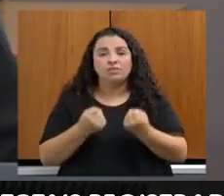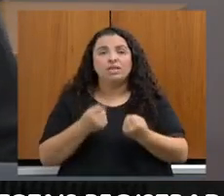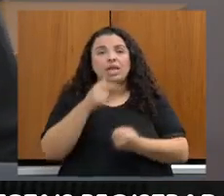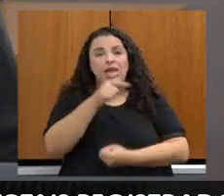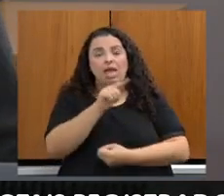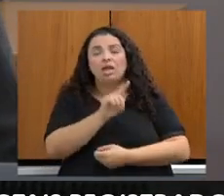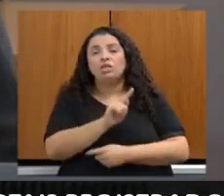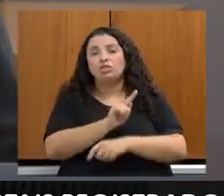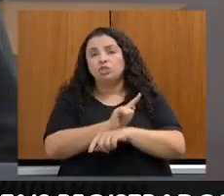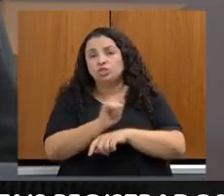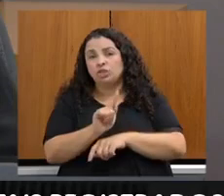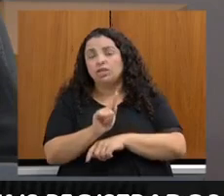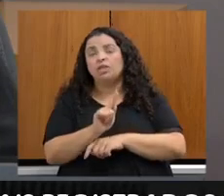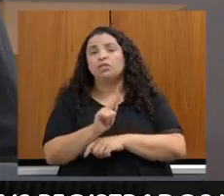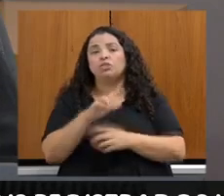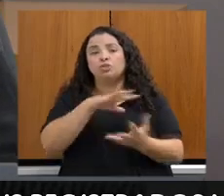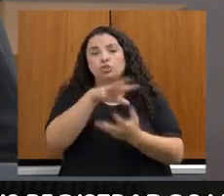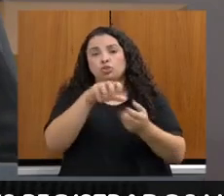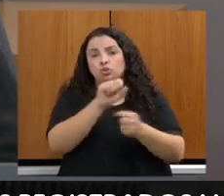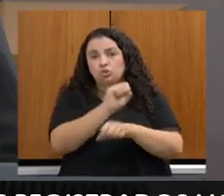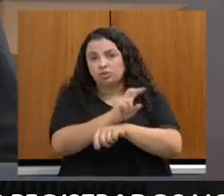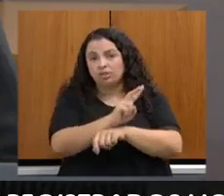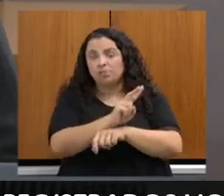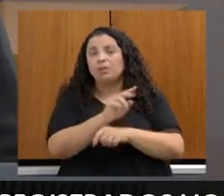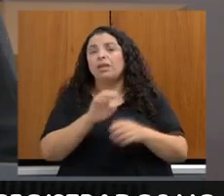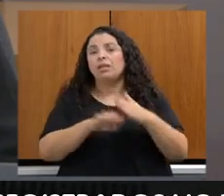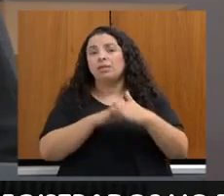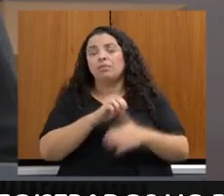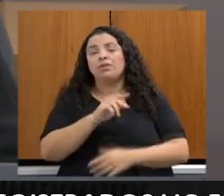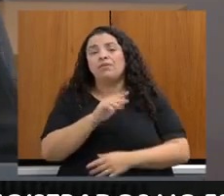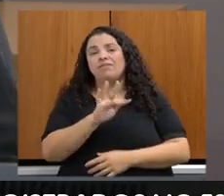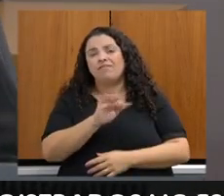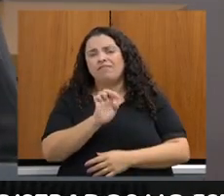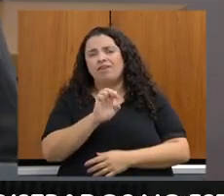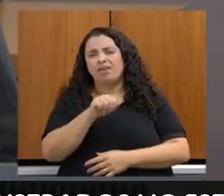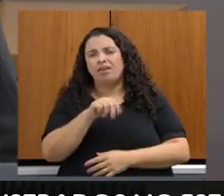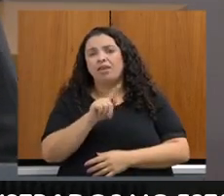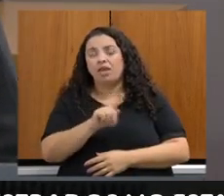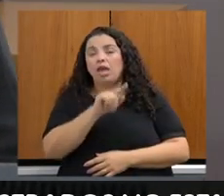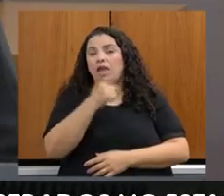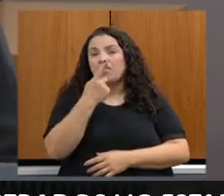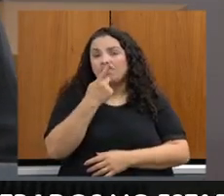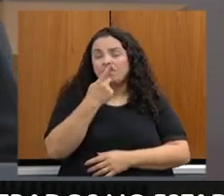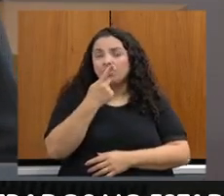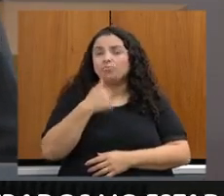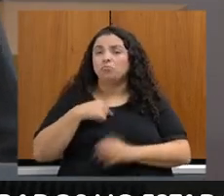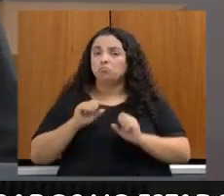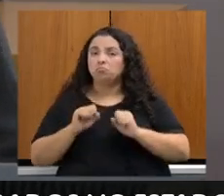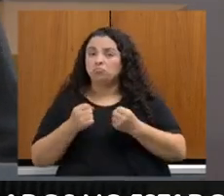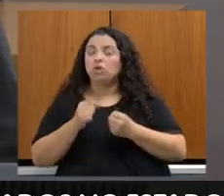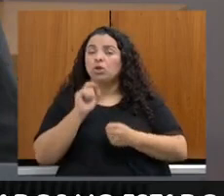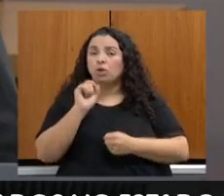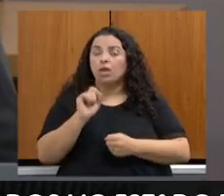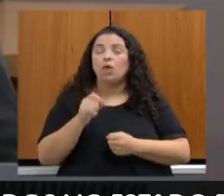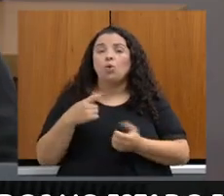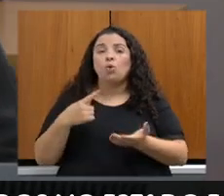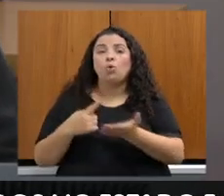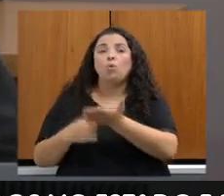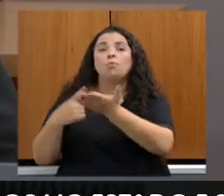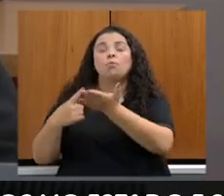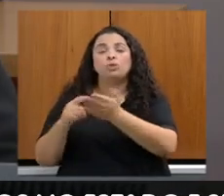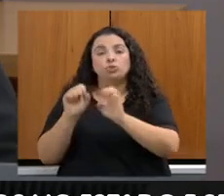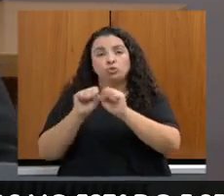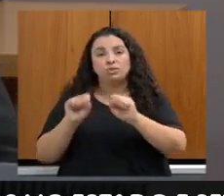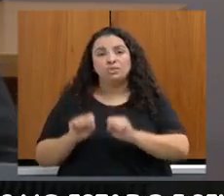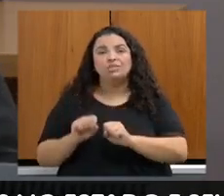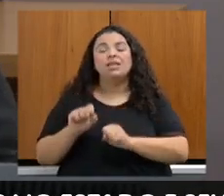sustentabilidade da FAENG, a Mariana, comentou aqui na sua fala, é o comprometimento do sistema FAENG